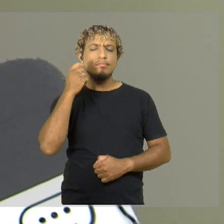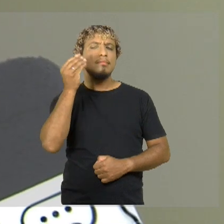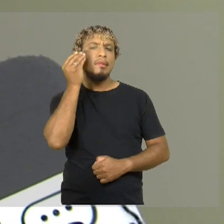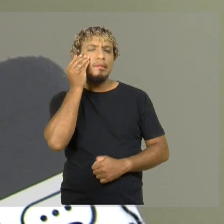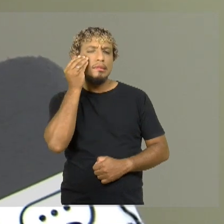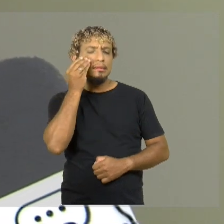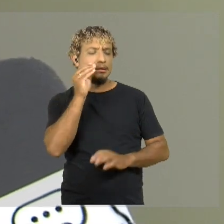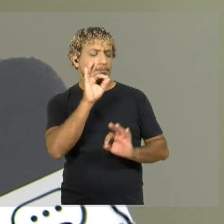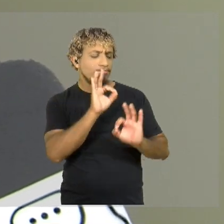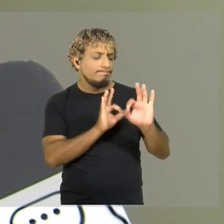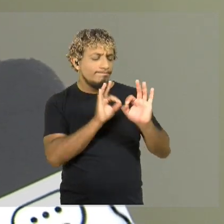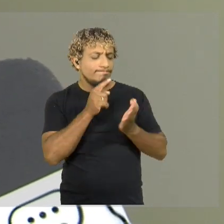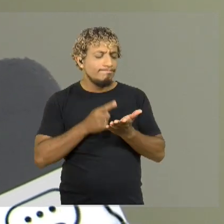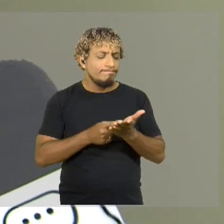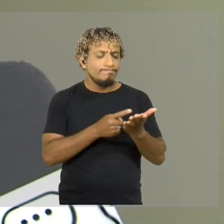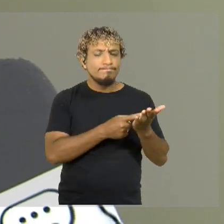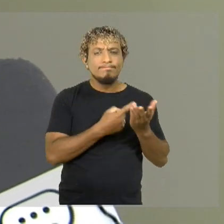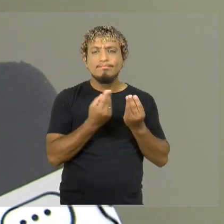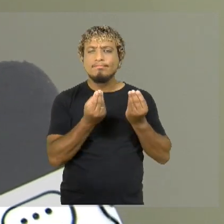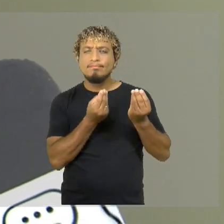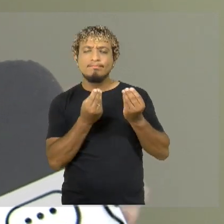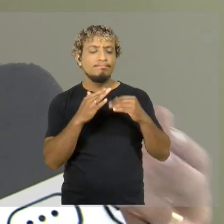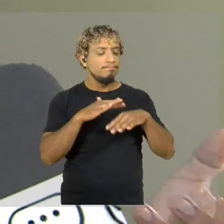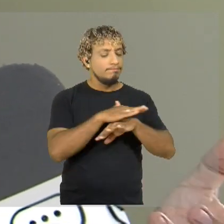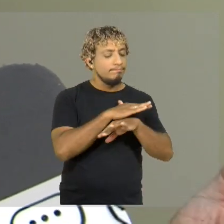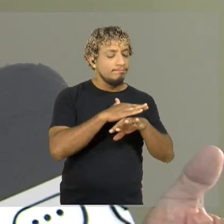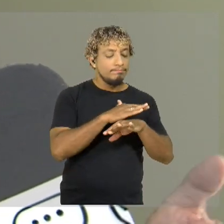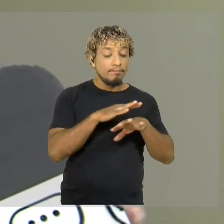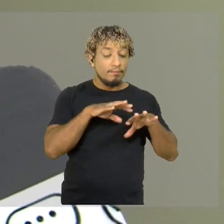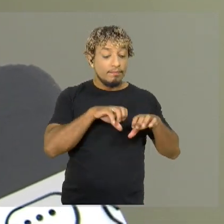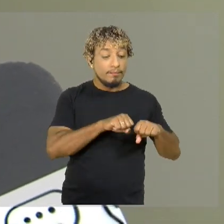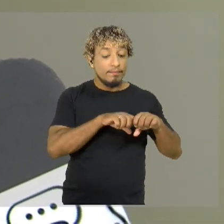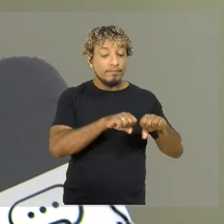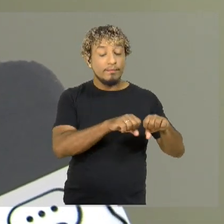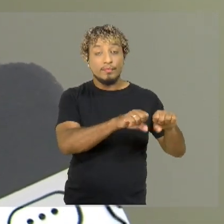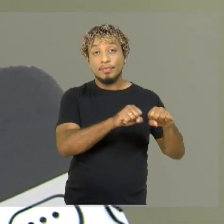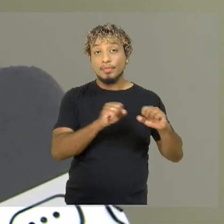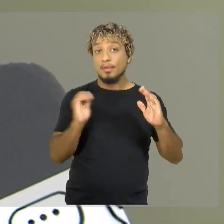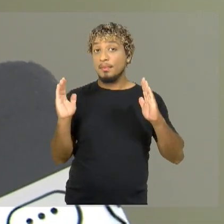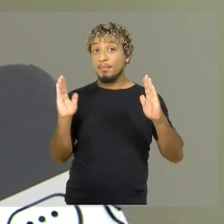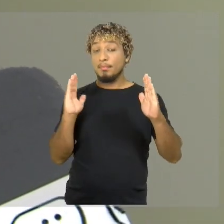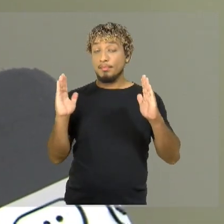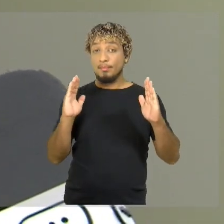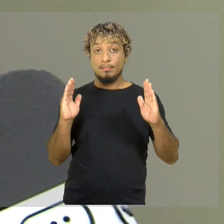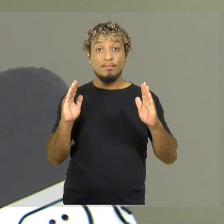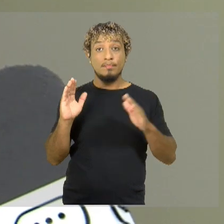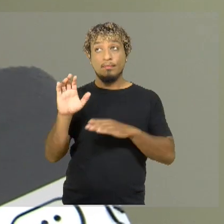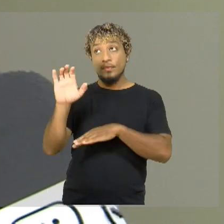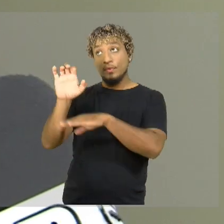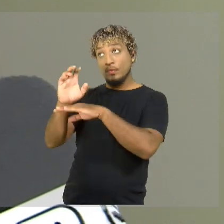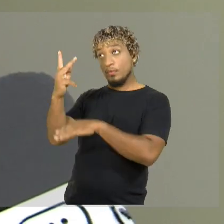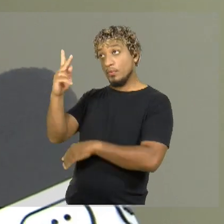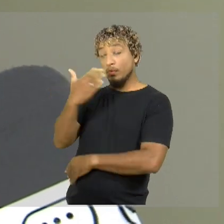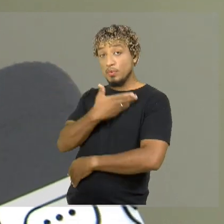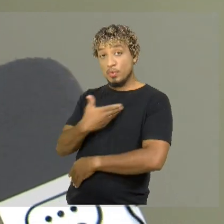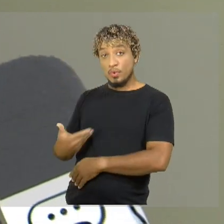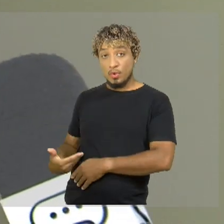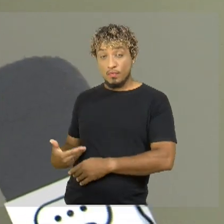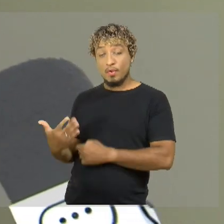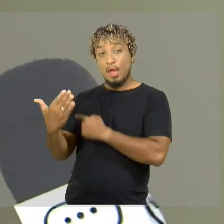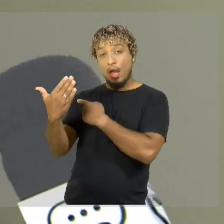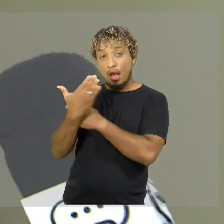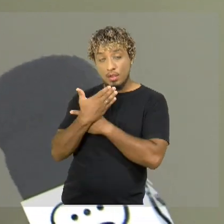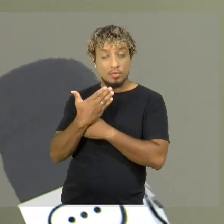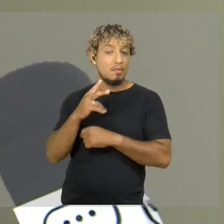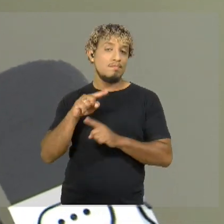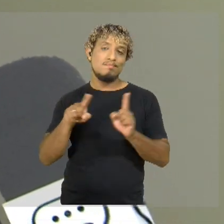nos grandes centros, na esperança que naquele momento o Estado os acolhesse, mas não foi isso que aconteceu e